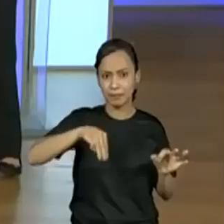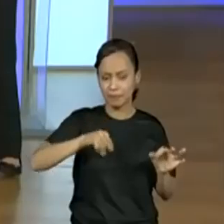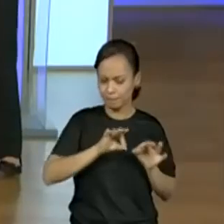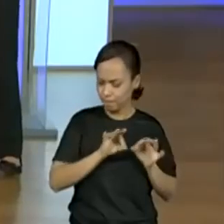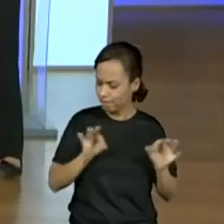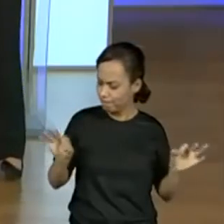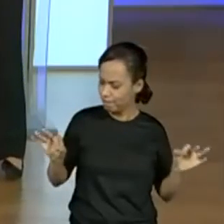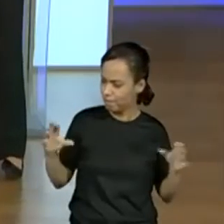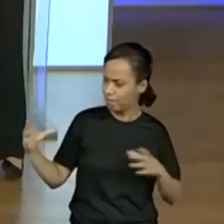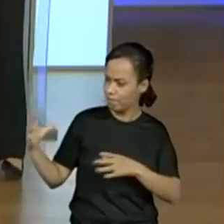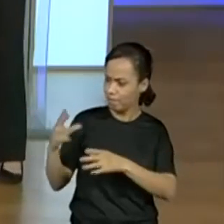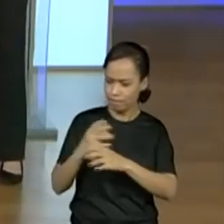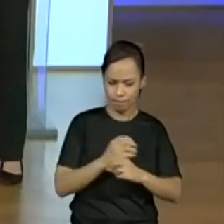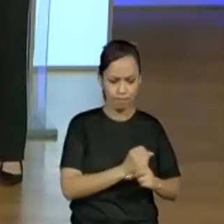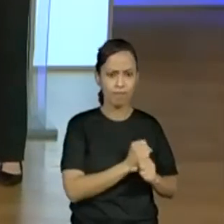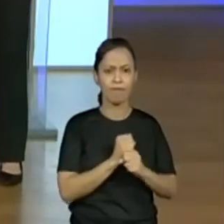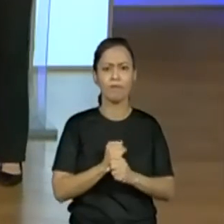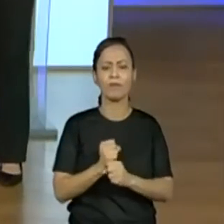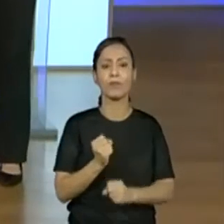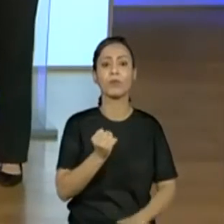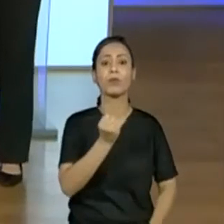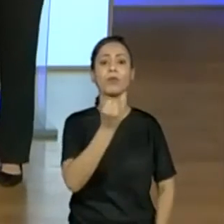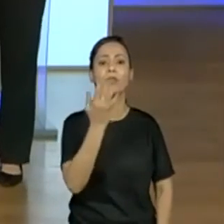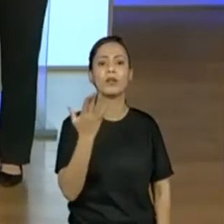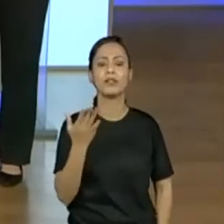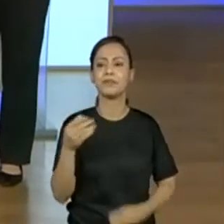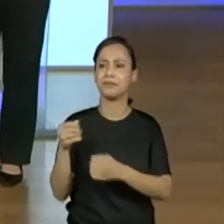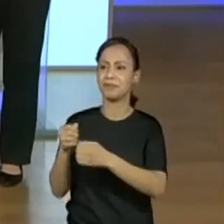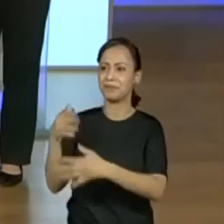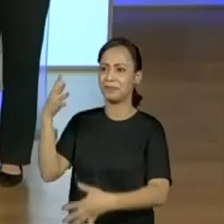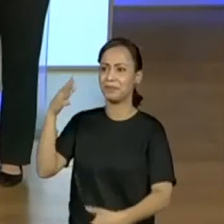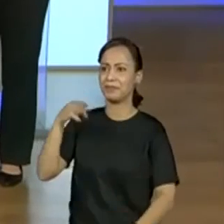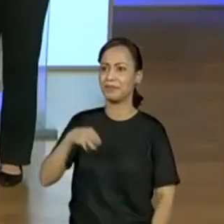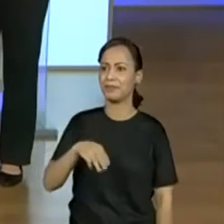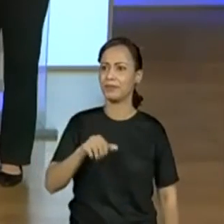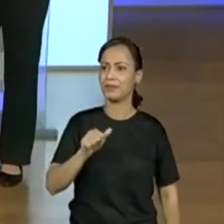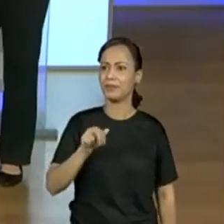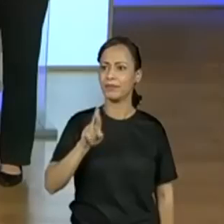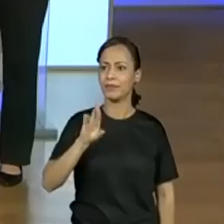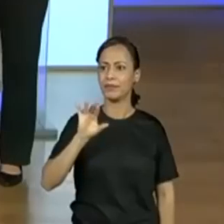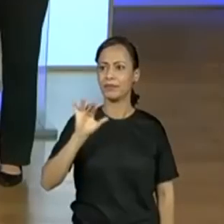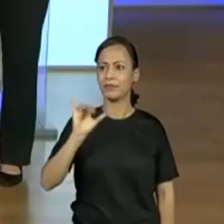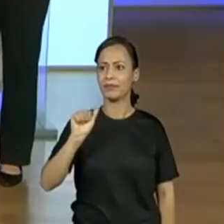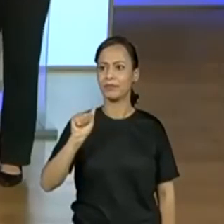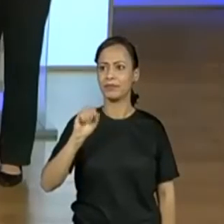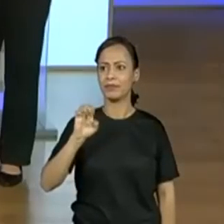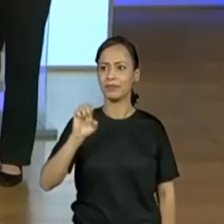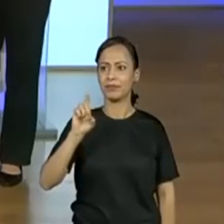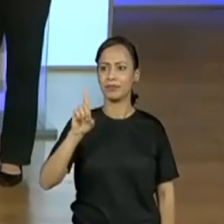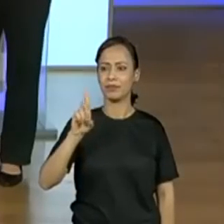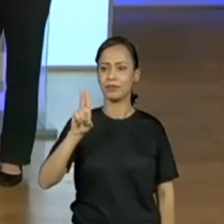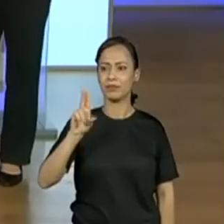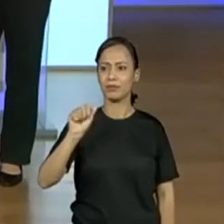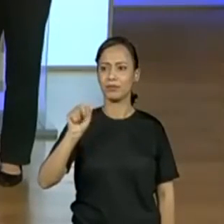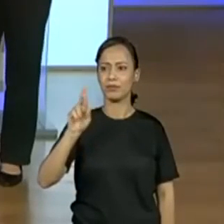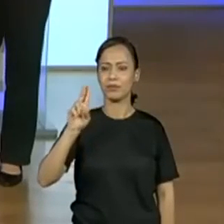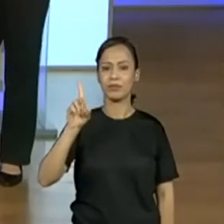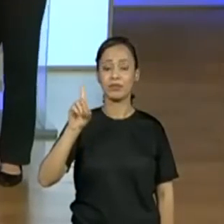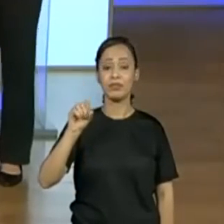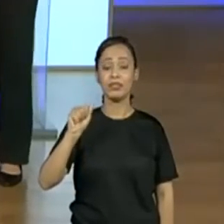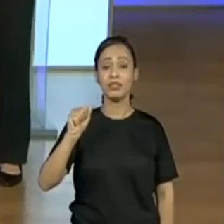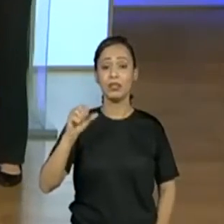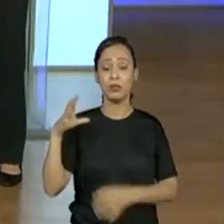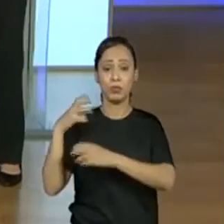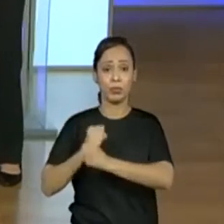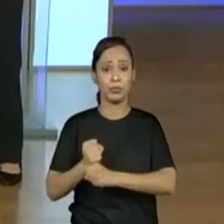estivéssemos falando de centímetros? A Maria Eduarda já respondeu ali para nós. Ele pulou o 10, não é? Foi uma subtração de